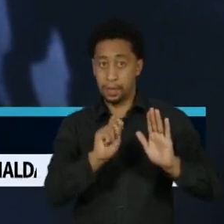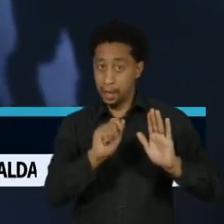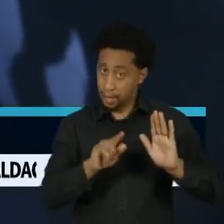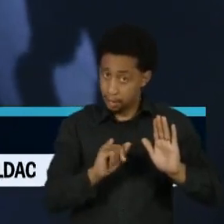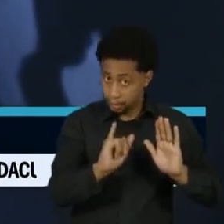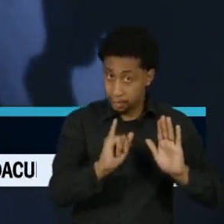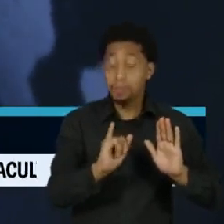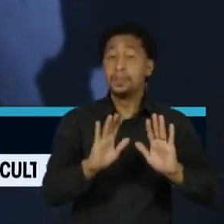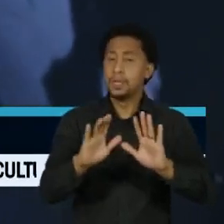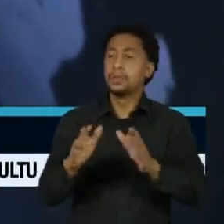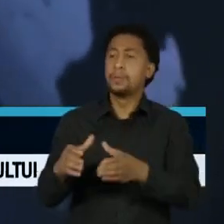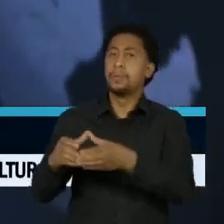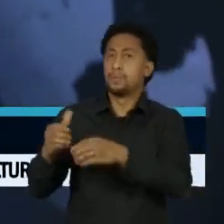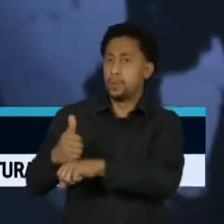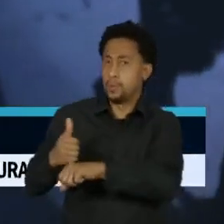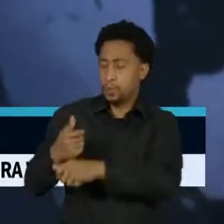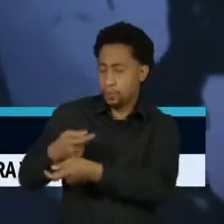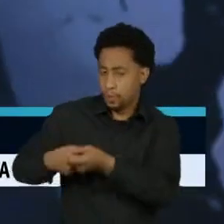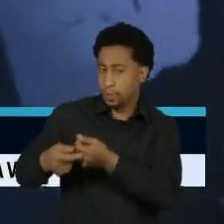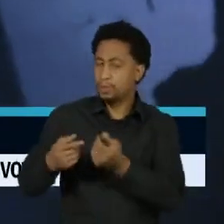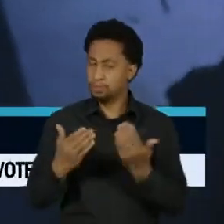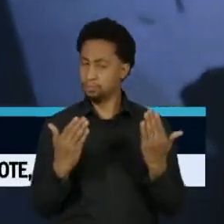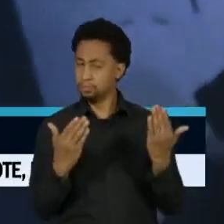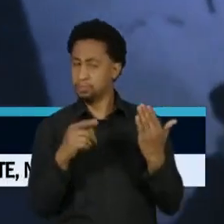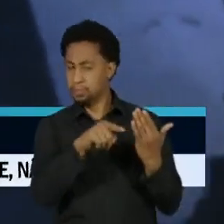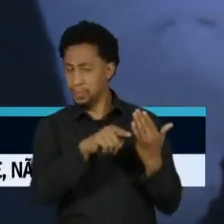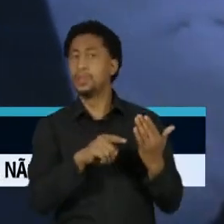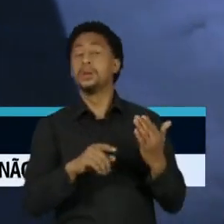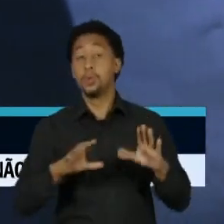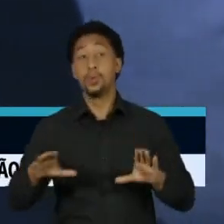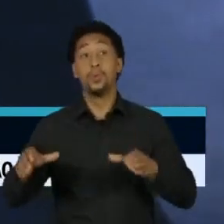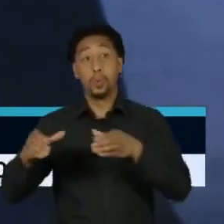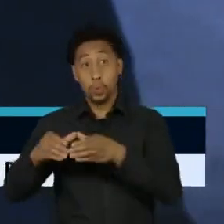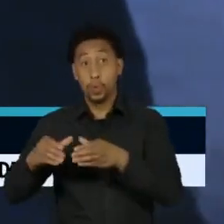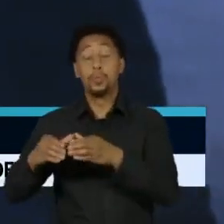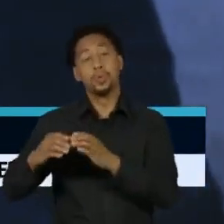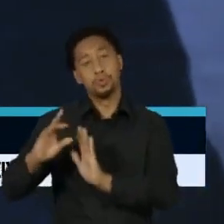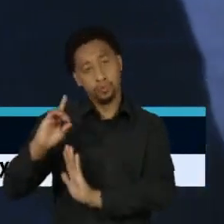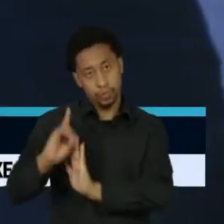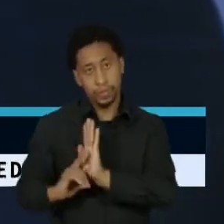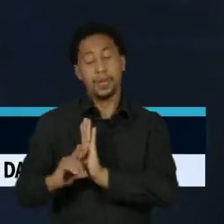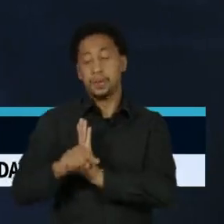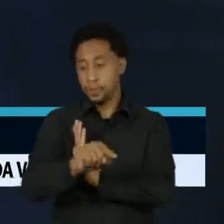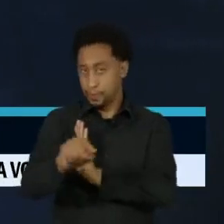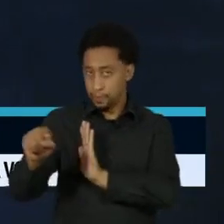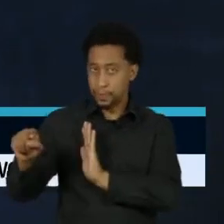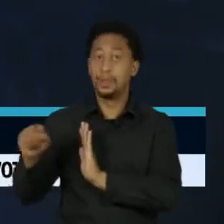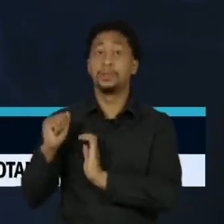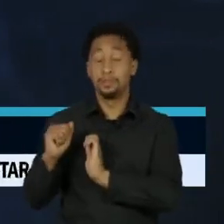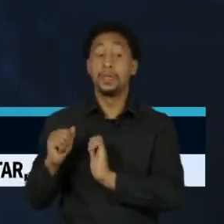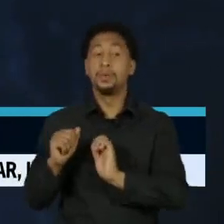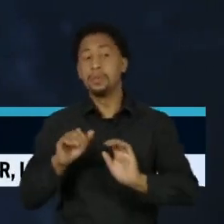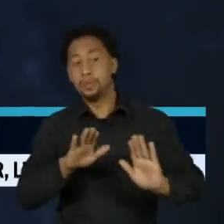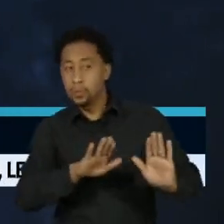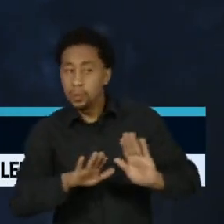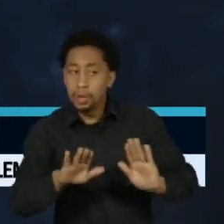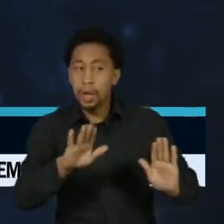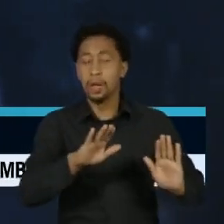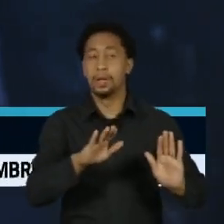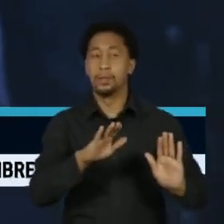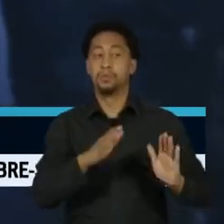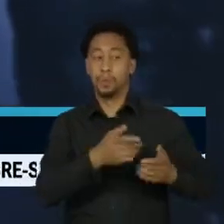especialistas. Entidades ligadas ao direito do consumidor se mobilizam para evitar que os recursos da transferência de renda sejam gastos